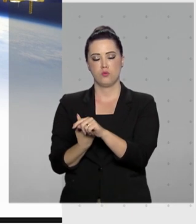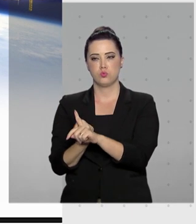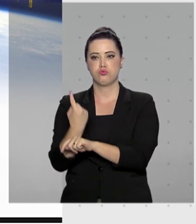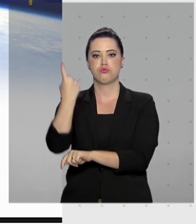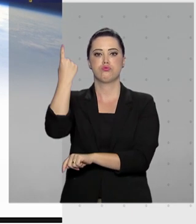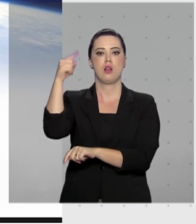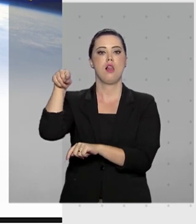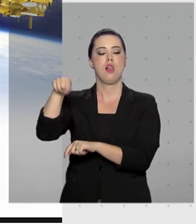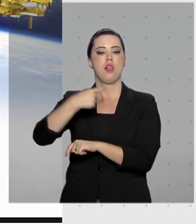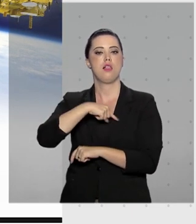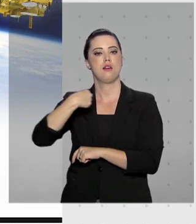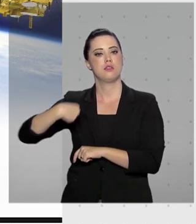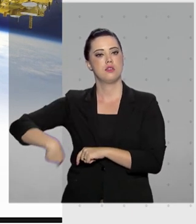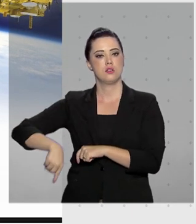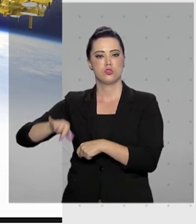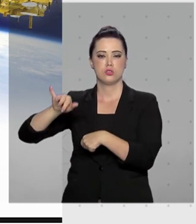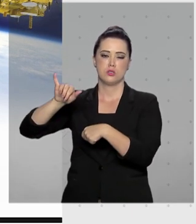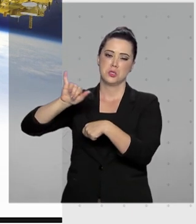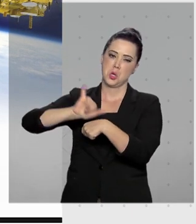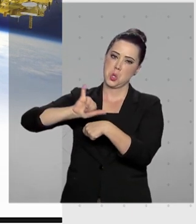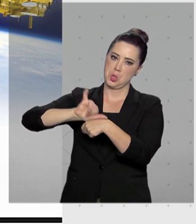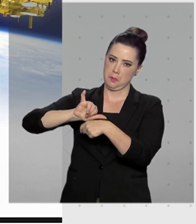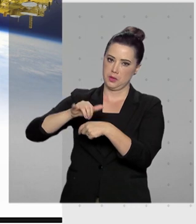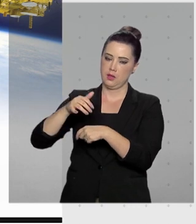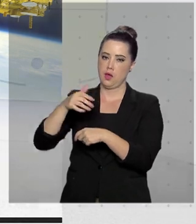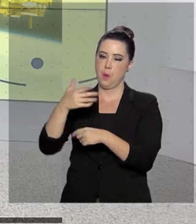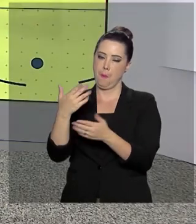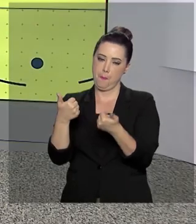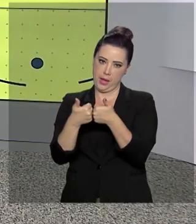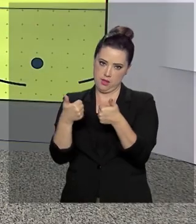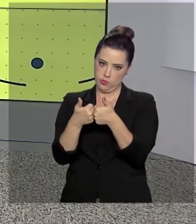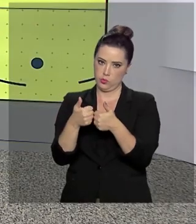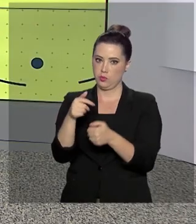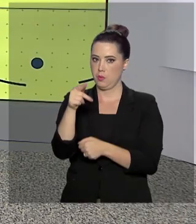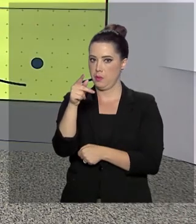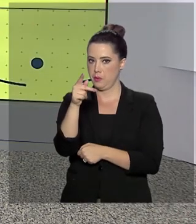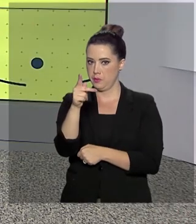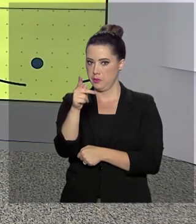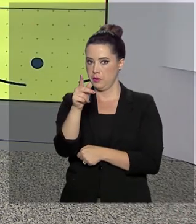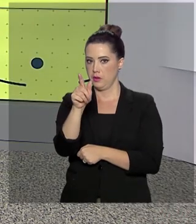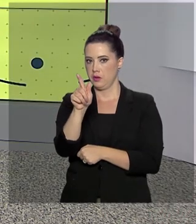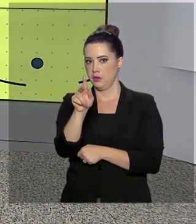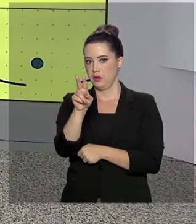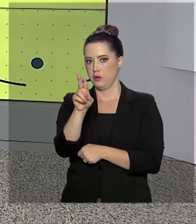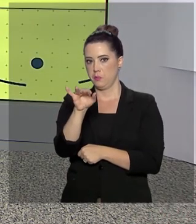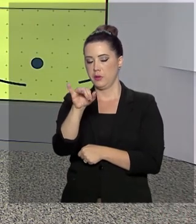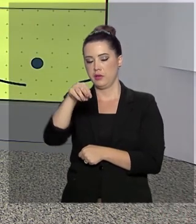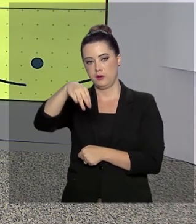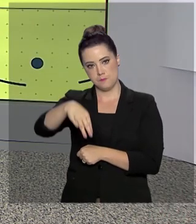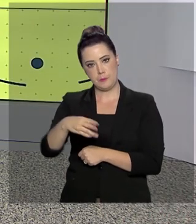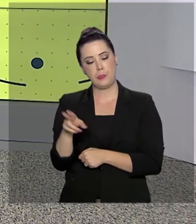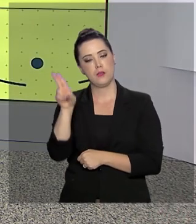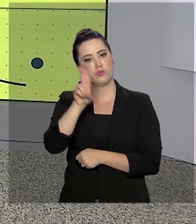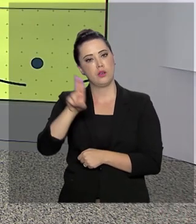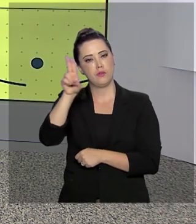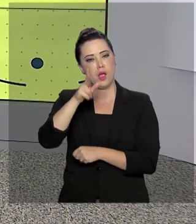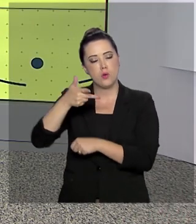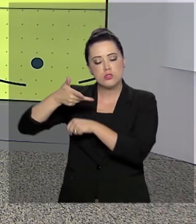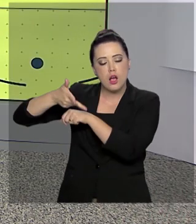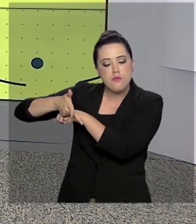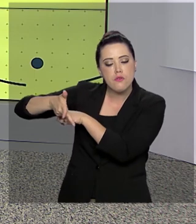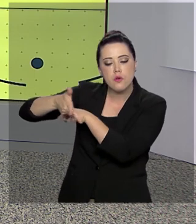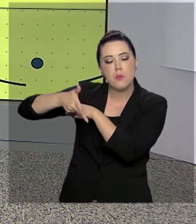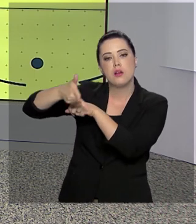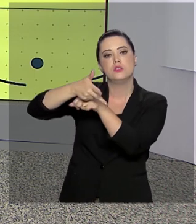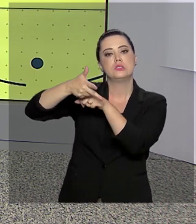lançamento de Taiwan, a cerca de 500 quilômetros de Pequim. Segundo o INPE, as imagens dos satélites serão utilizadas pelo governo